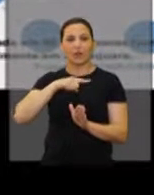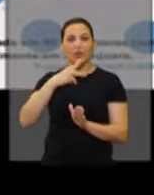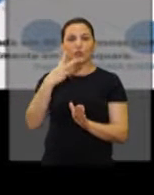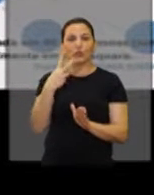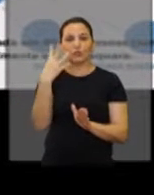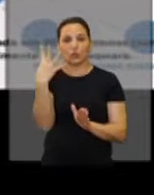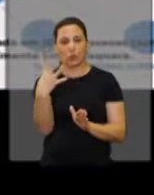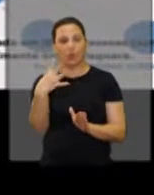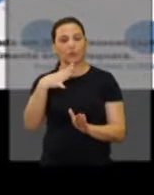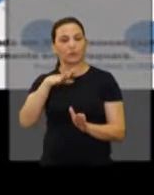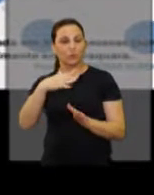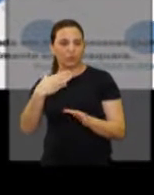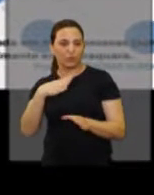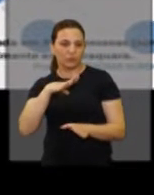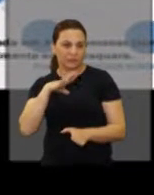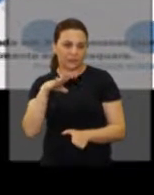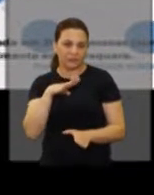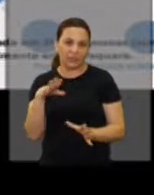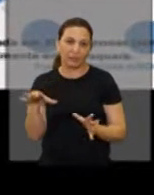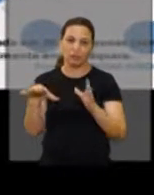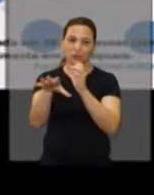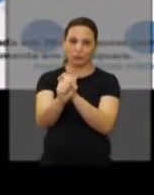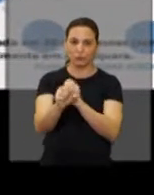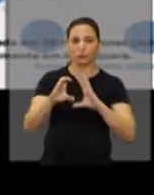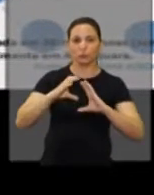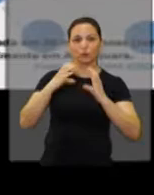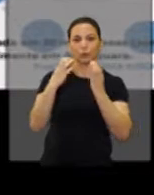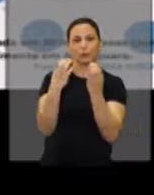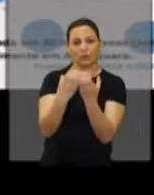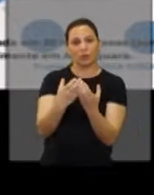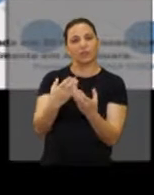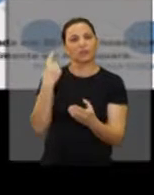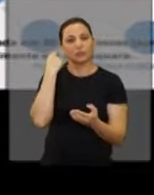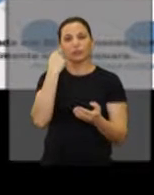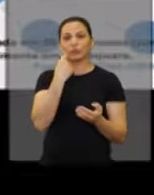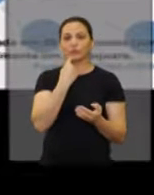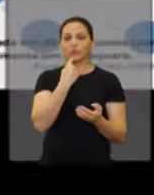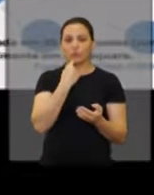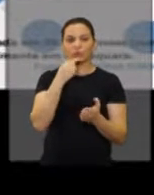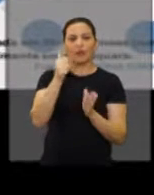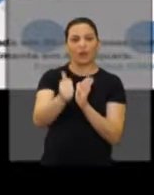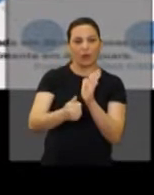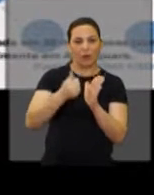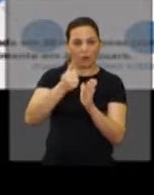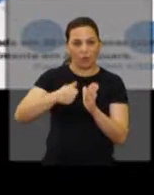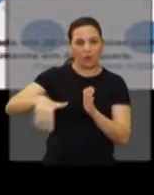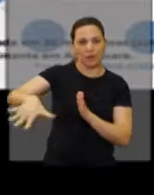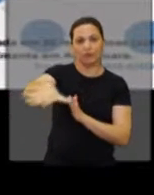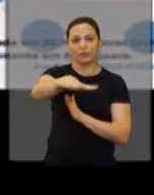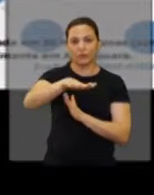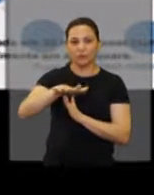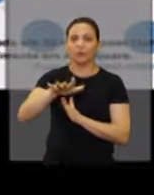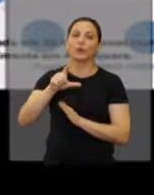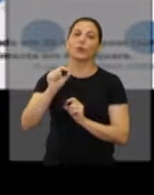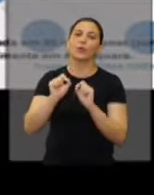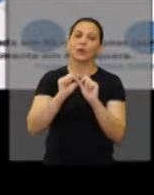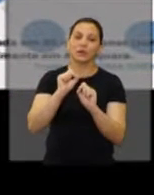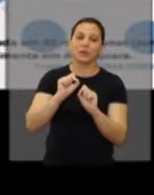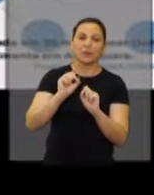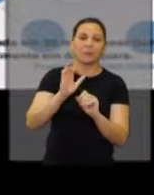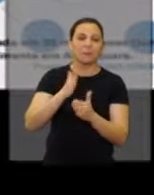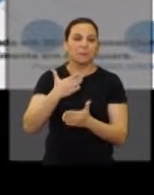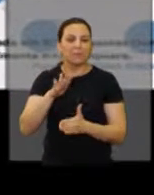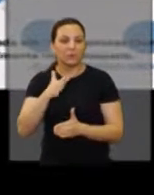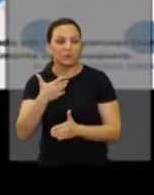24 municípios que formam a comunidade surda de Araraquara e região, que está